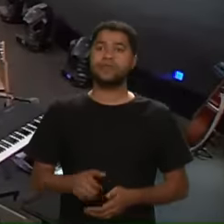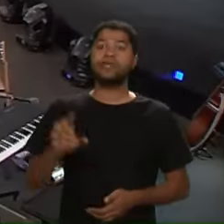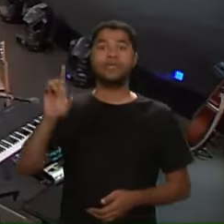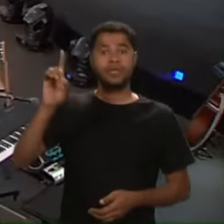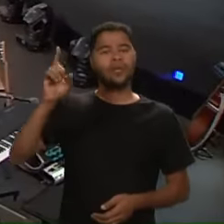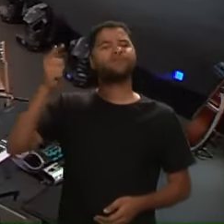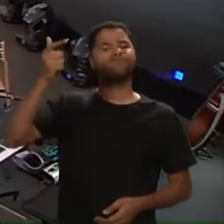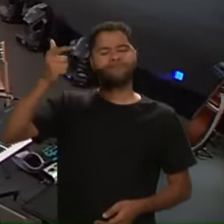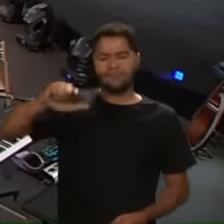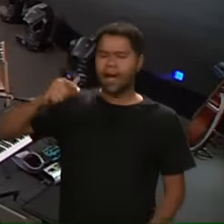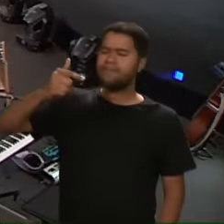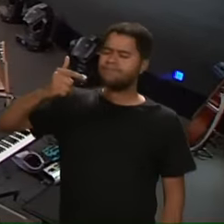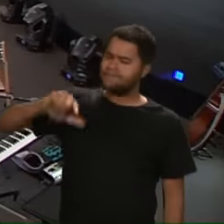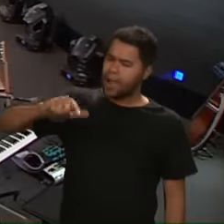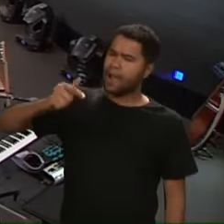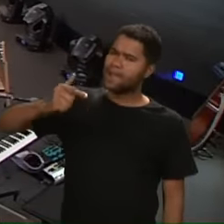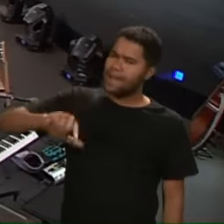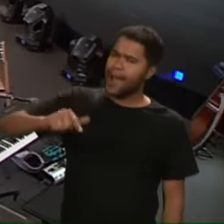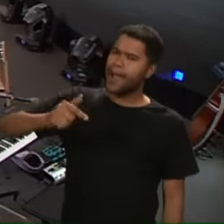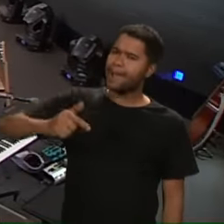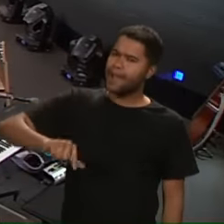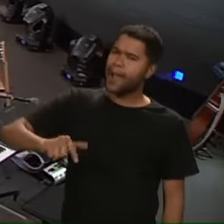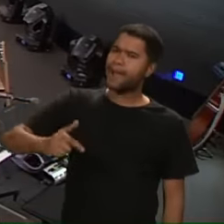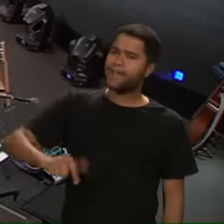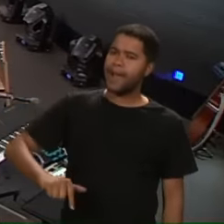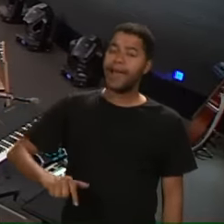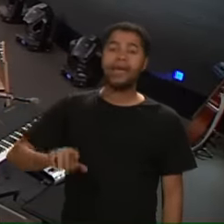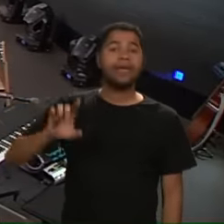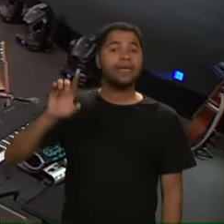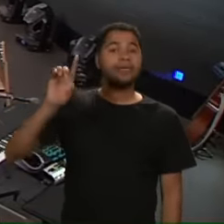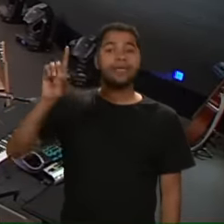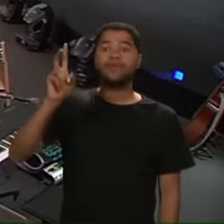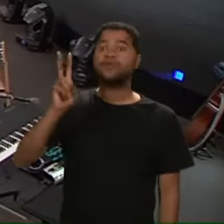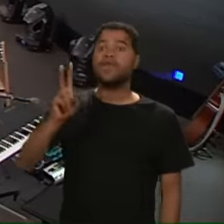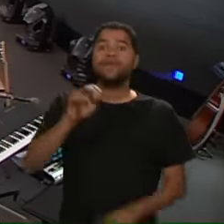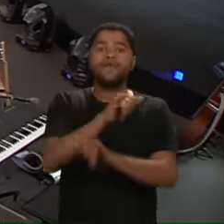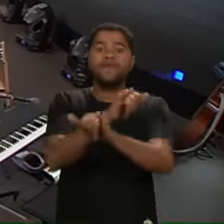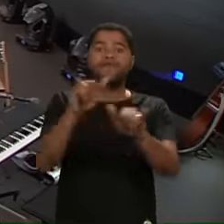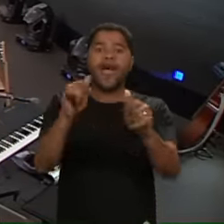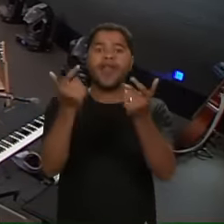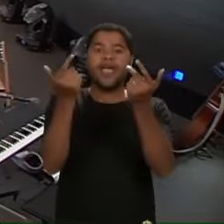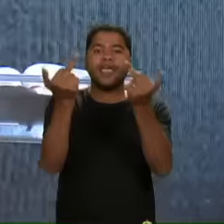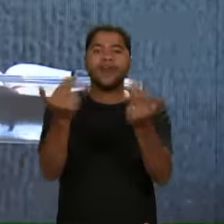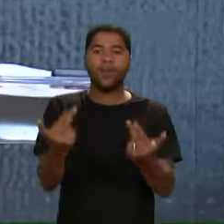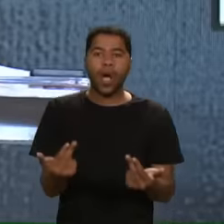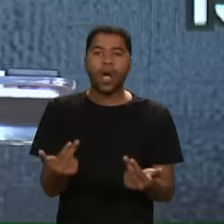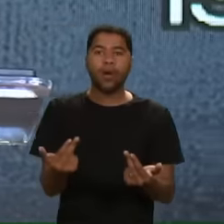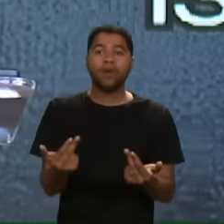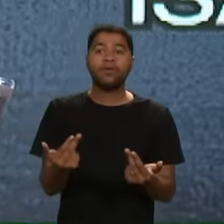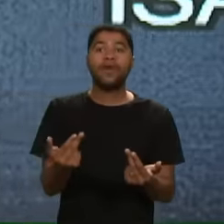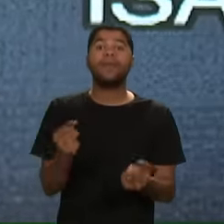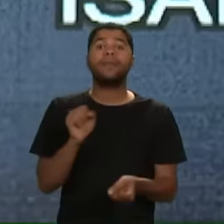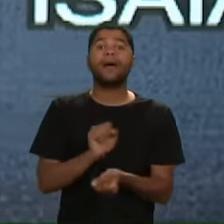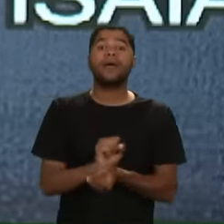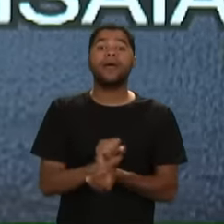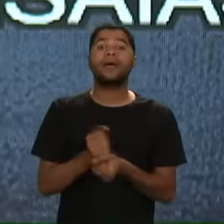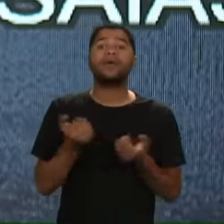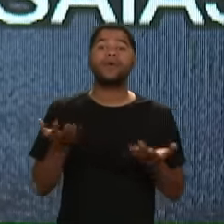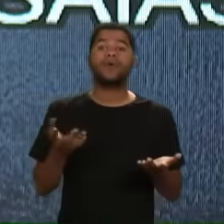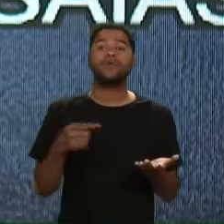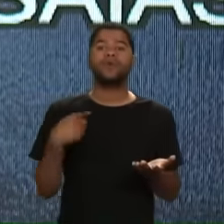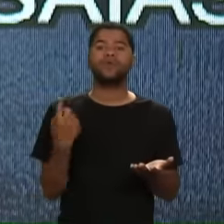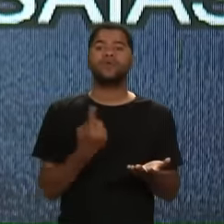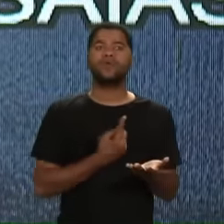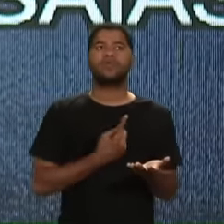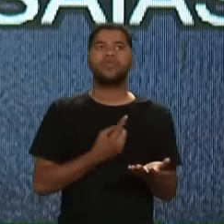repete Repete, repete Deus sempre repete E quando Ele vai parar de repetir? Quando nós